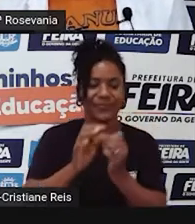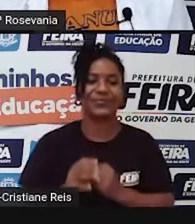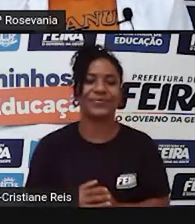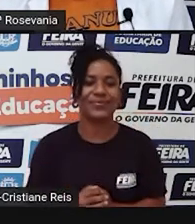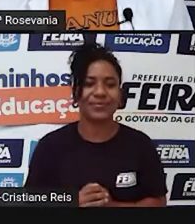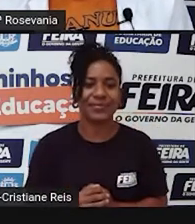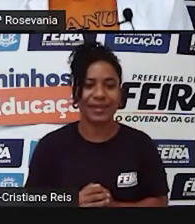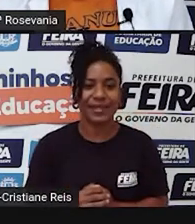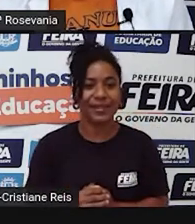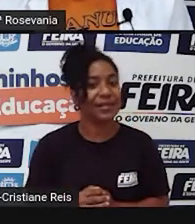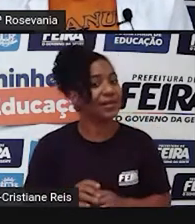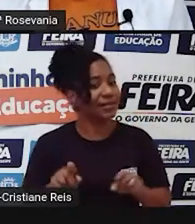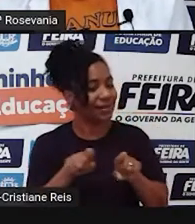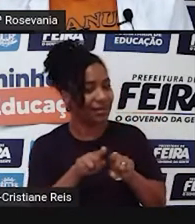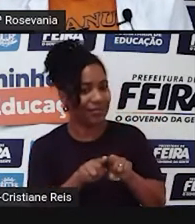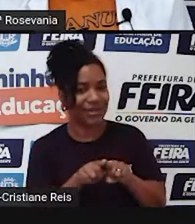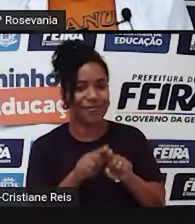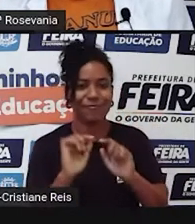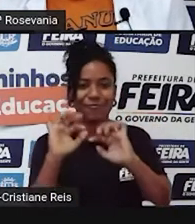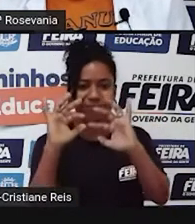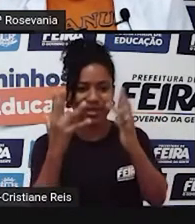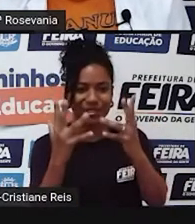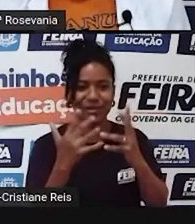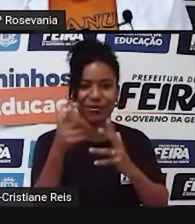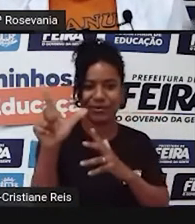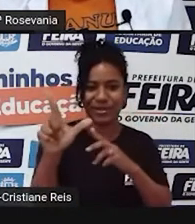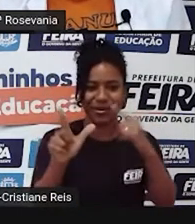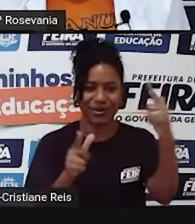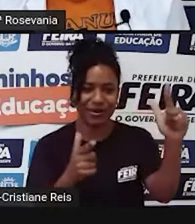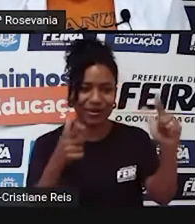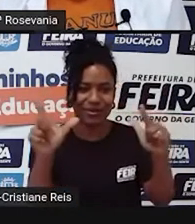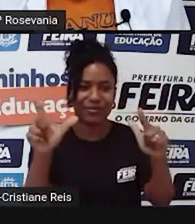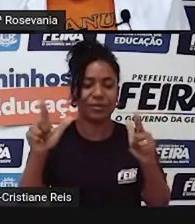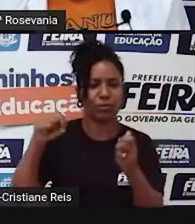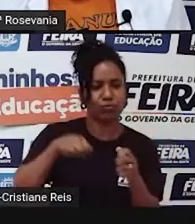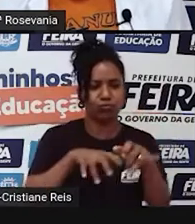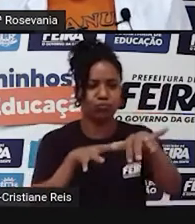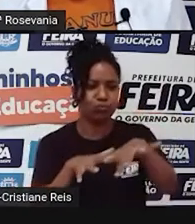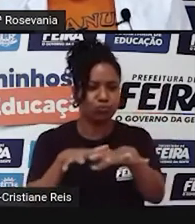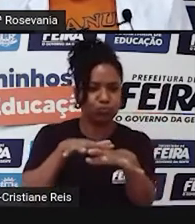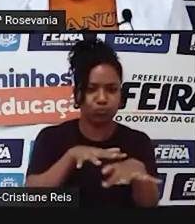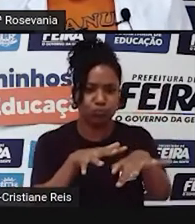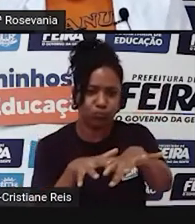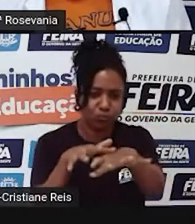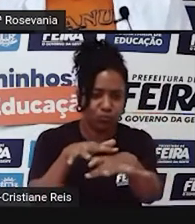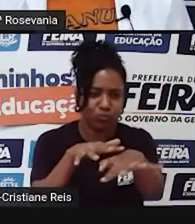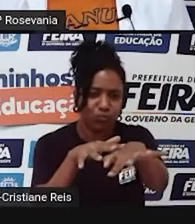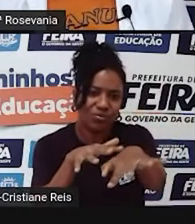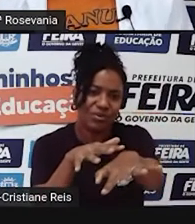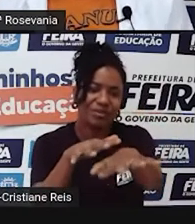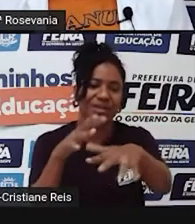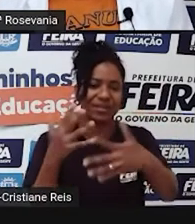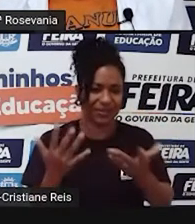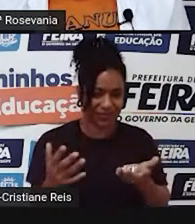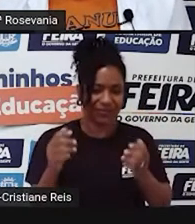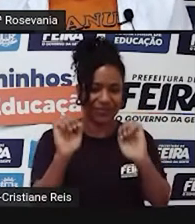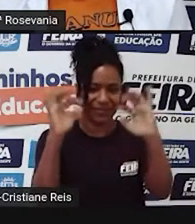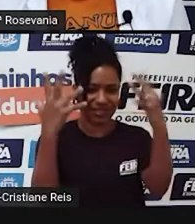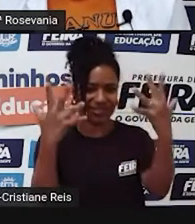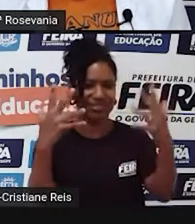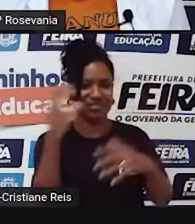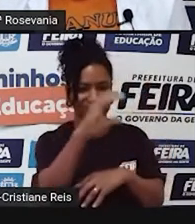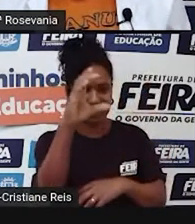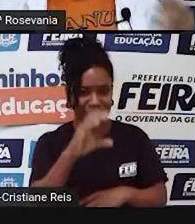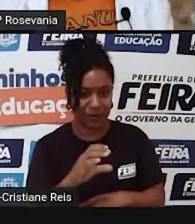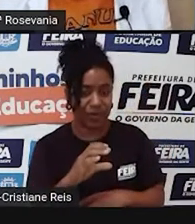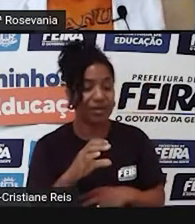A gente tem aqui outras festas, né, as festas de procissões, os reisados, né, que é